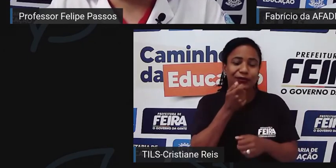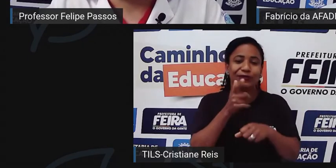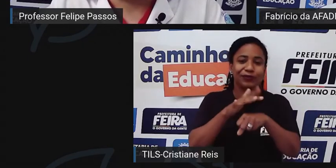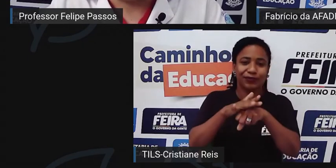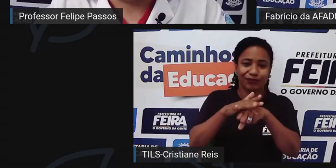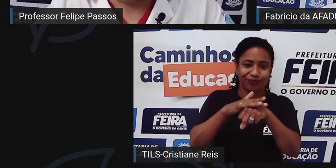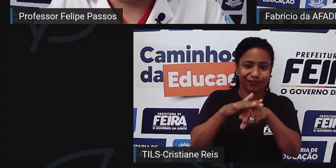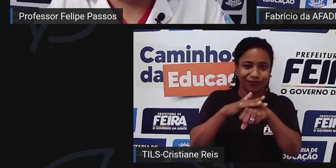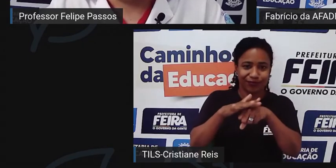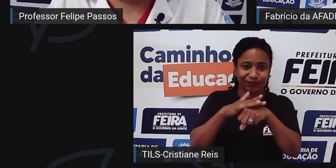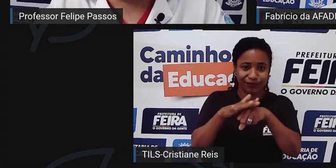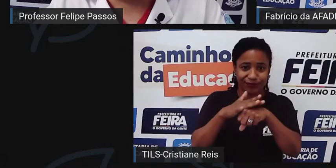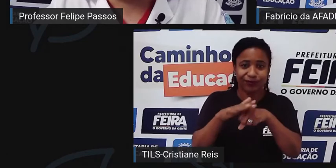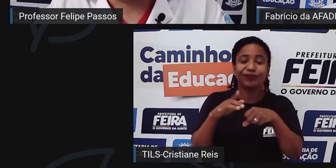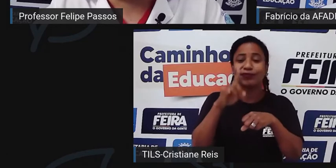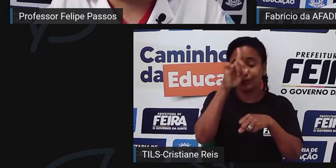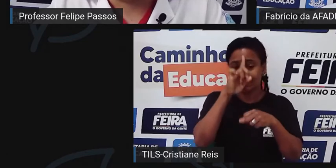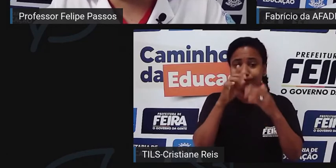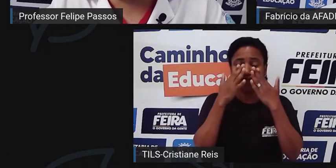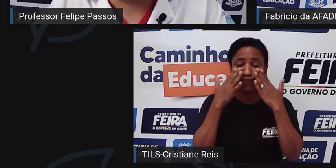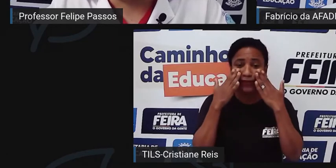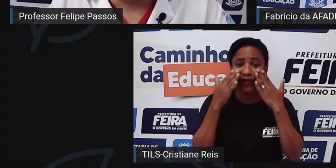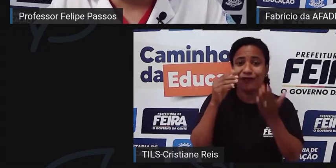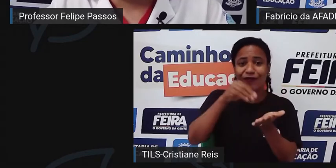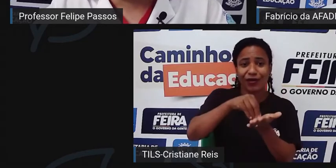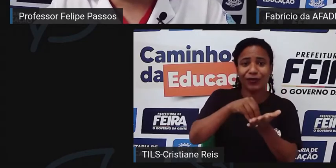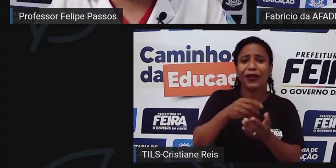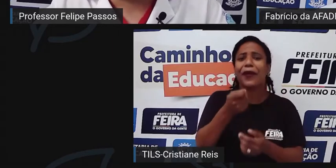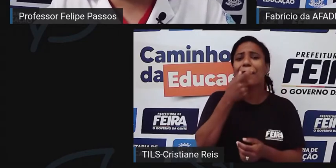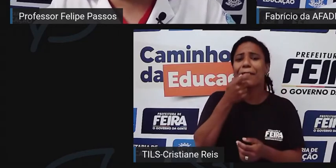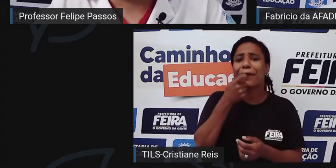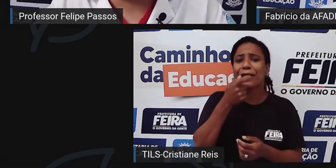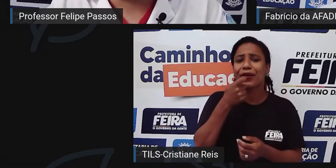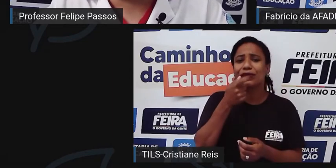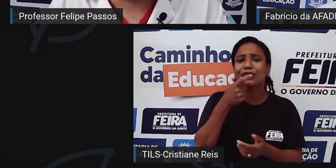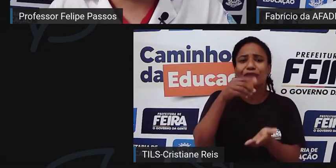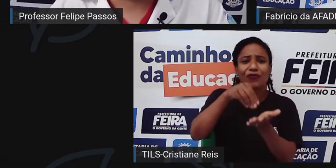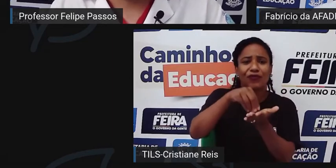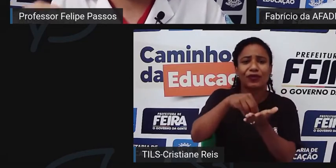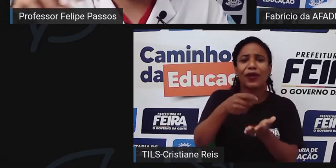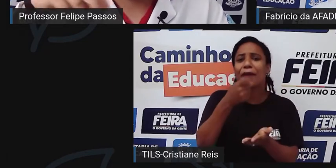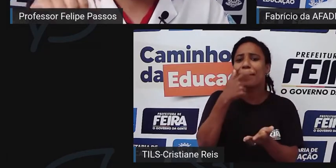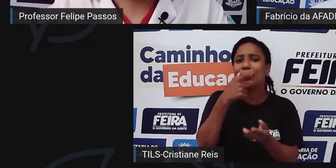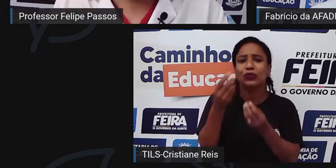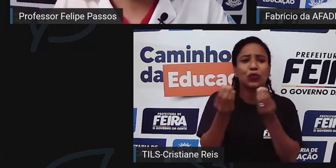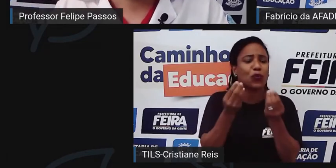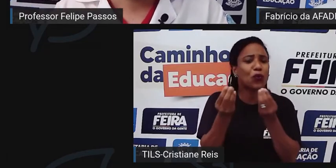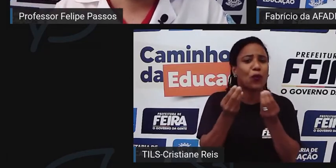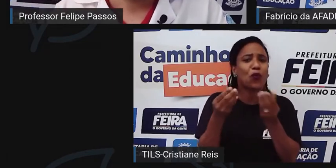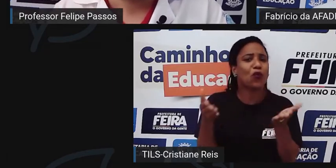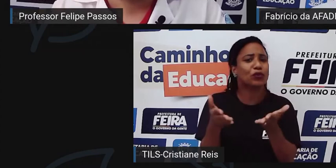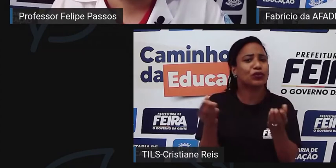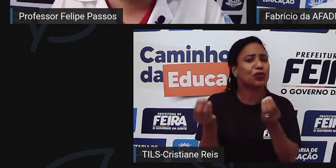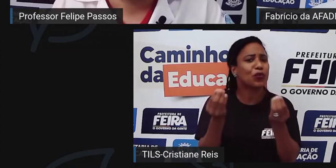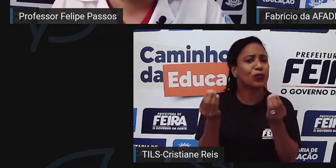doença fosiforme aqui em Feira de Santana. Qual foi esse medicamento e como é que está essa situação hoje?